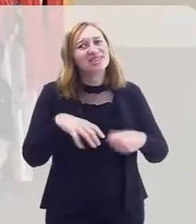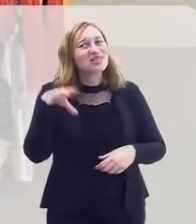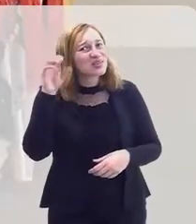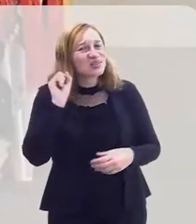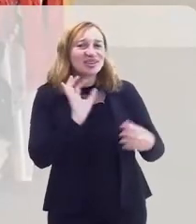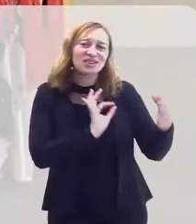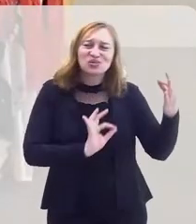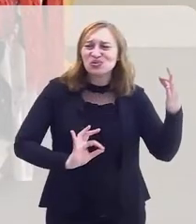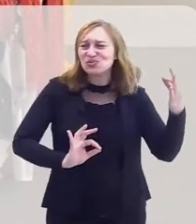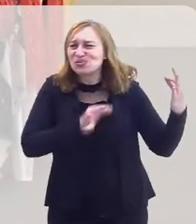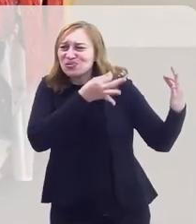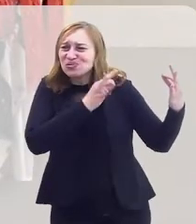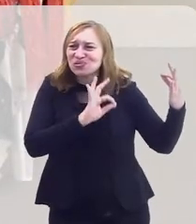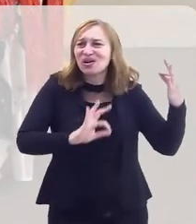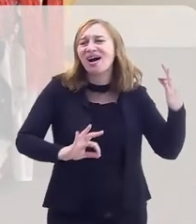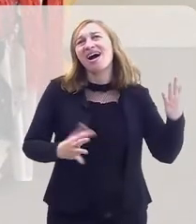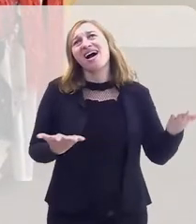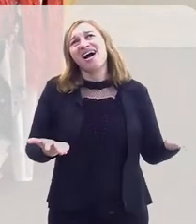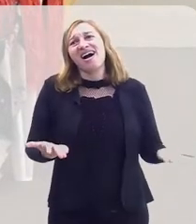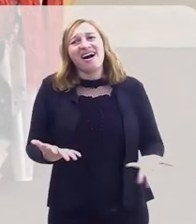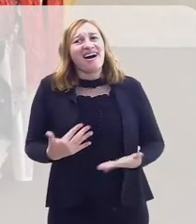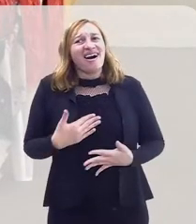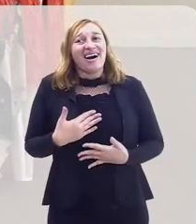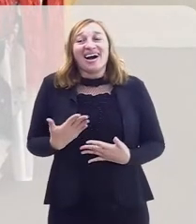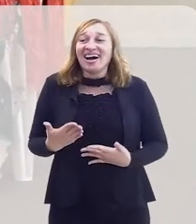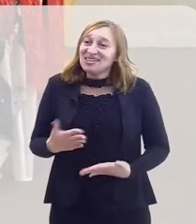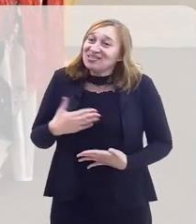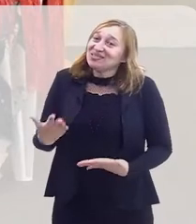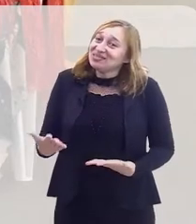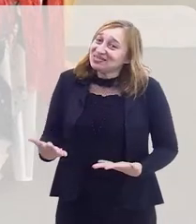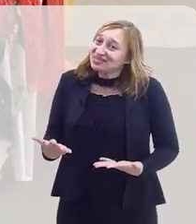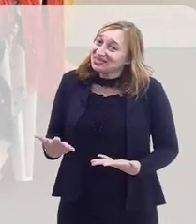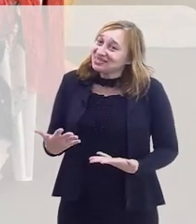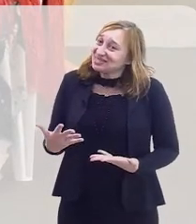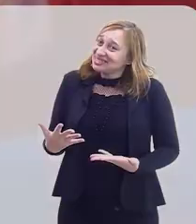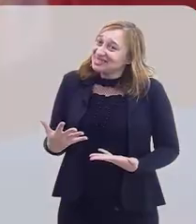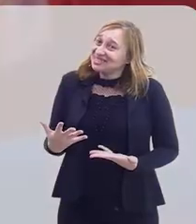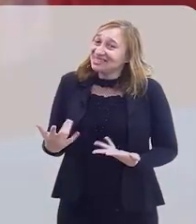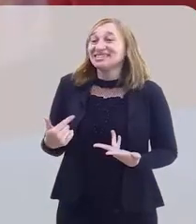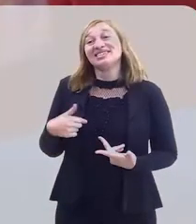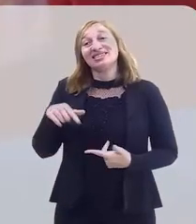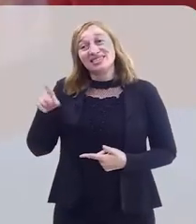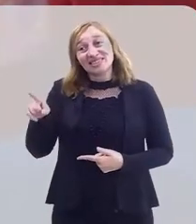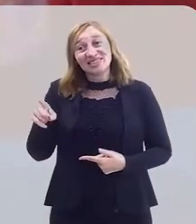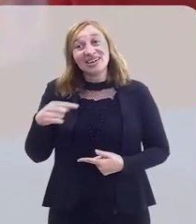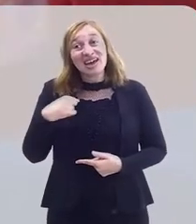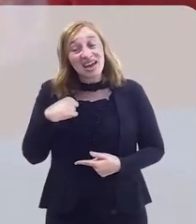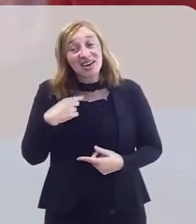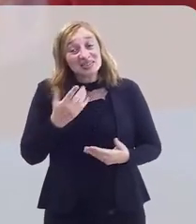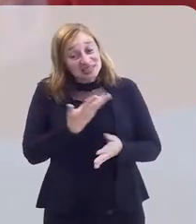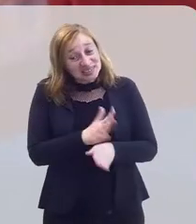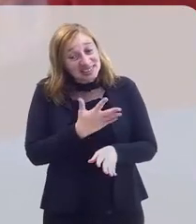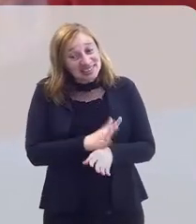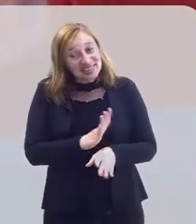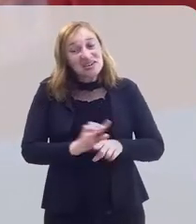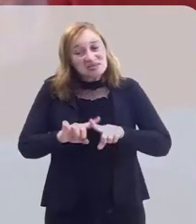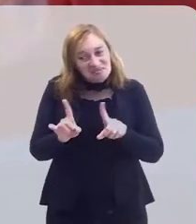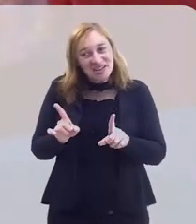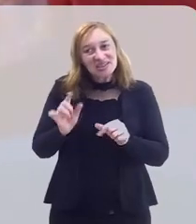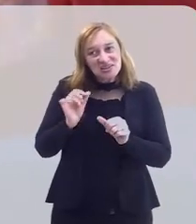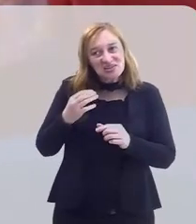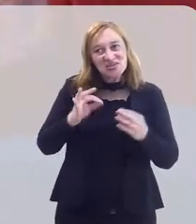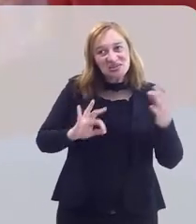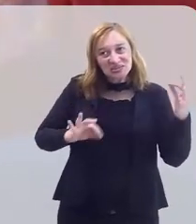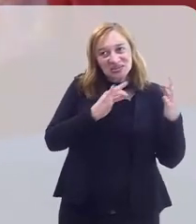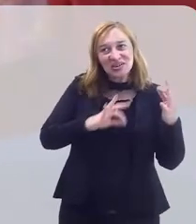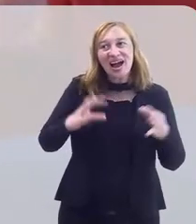Preciso ouvir seu violino. Ai, agora você me pegou. Eu estou treinando, mas